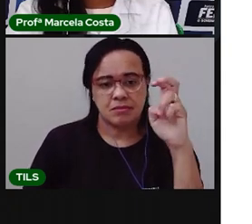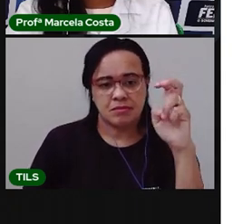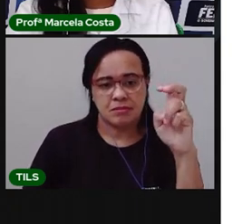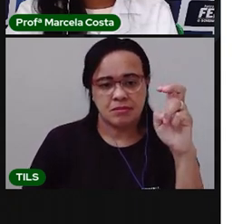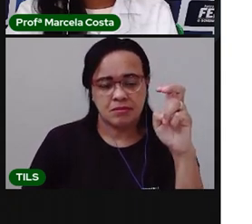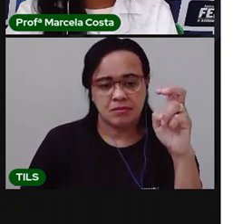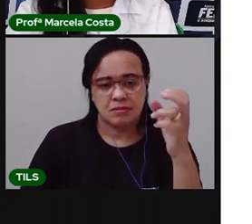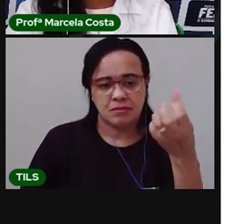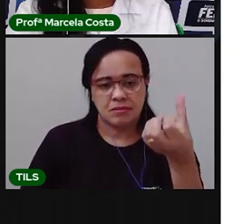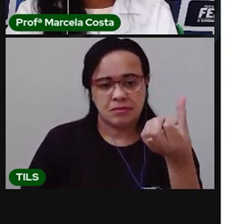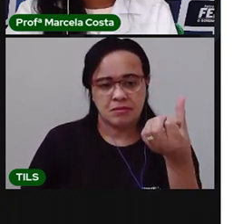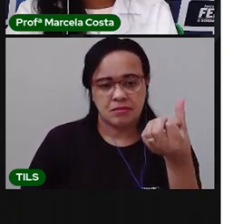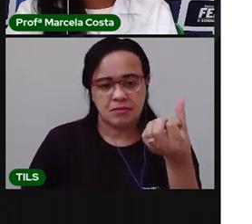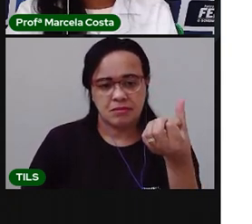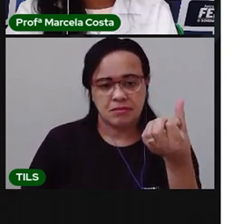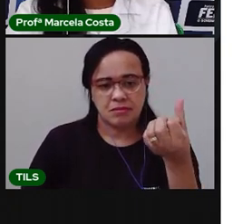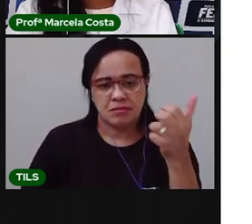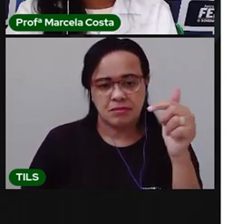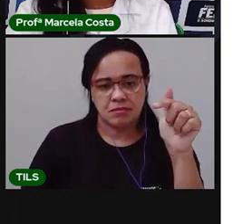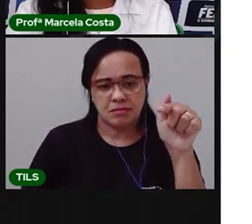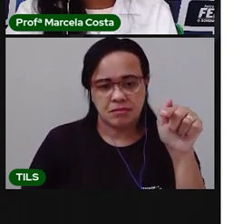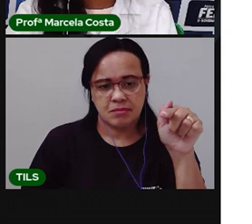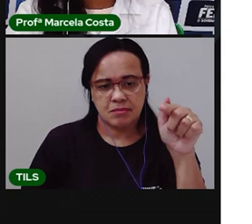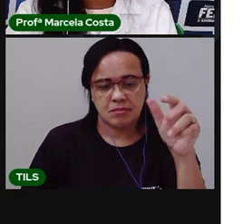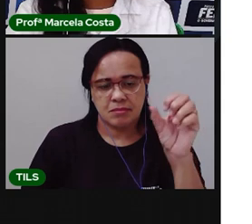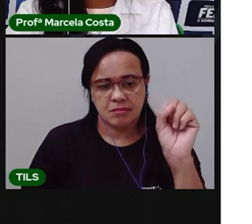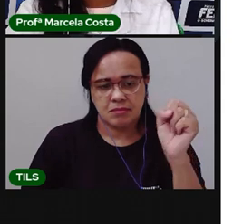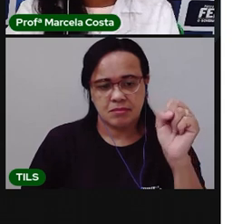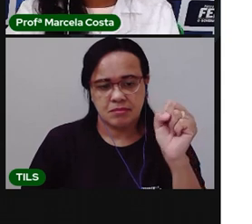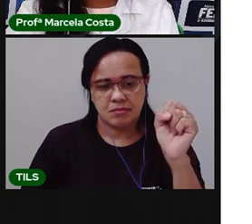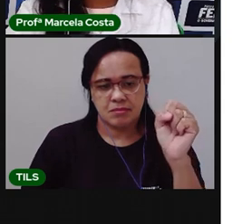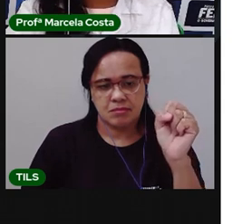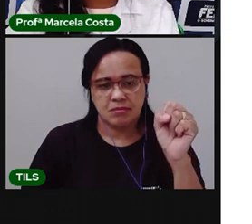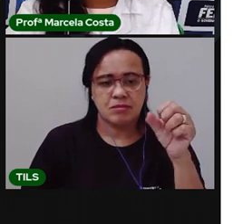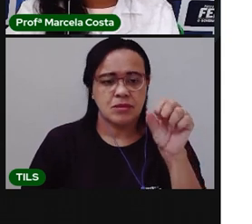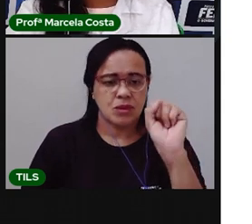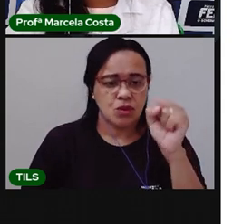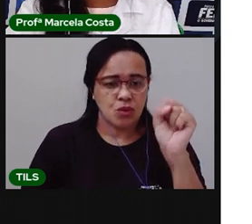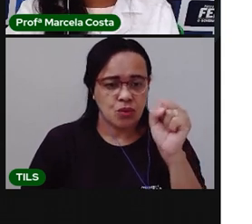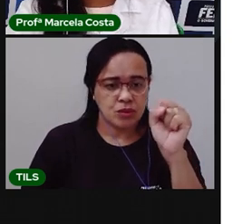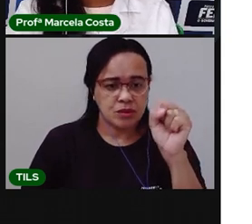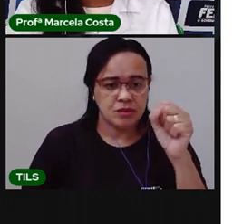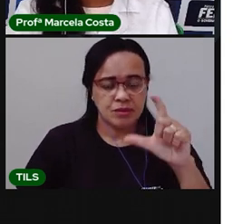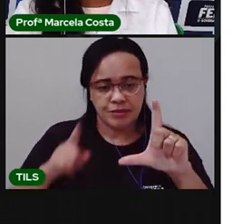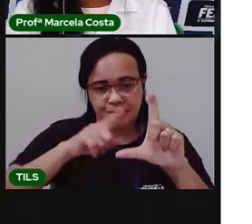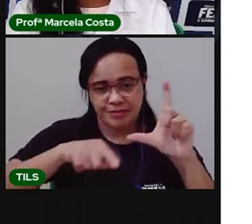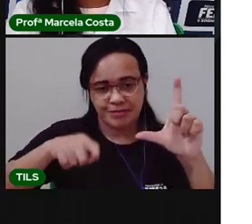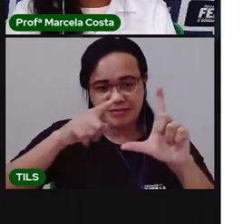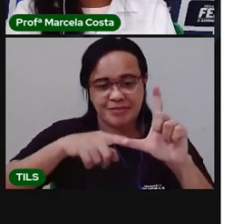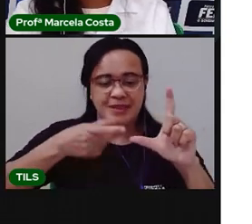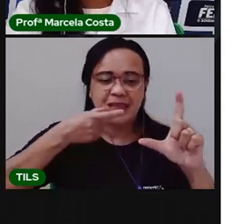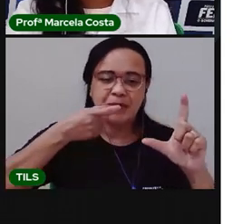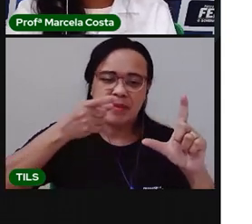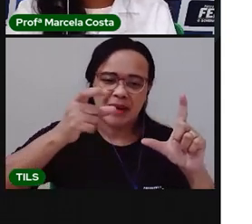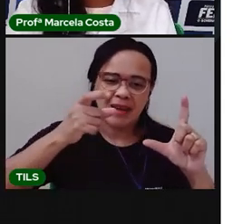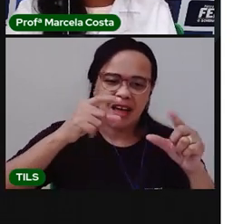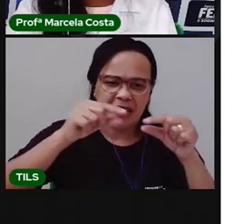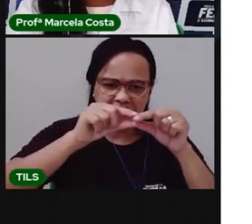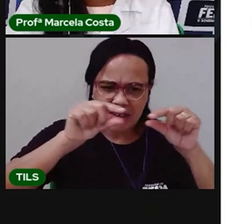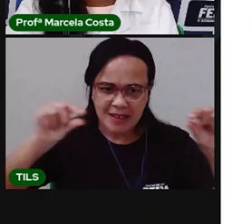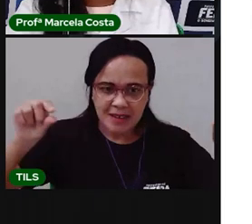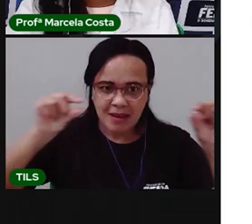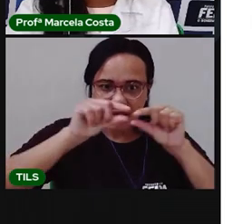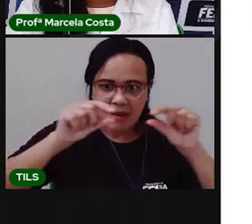cinco, seis, sete, oito. Oito letras. Uma palavra grande, né?